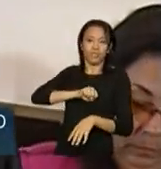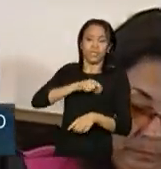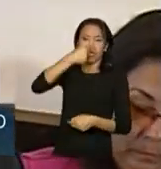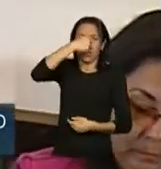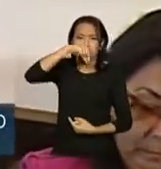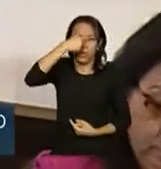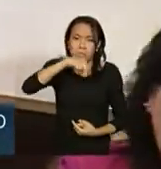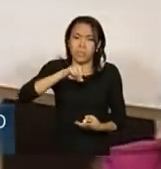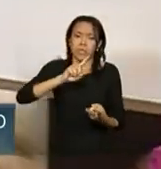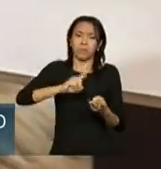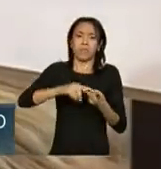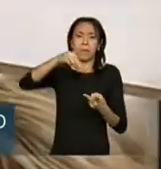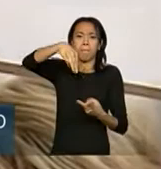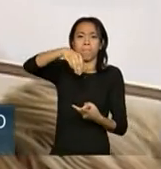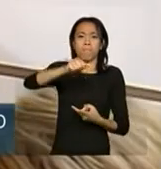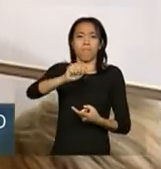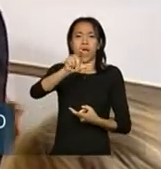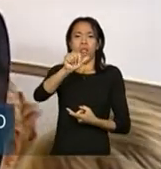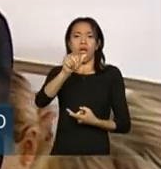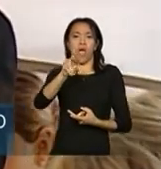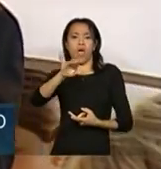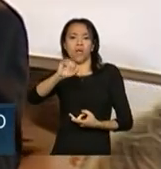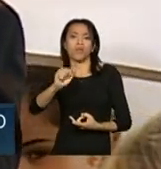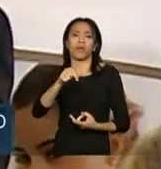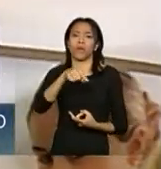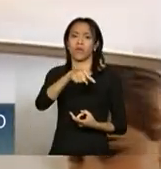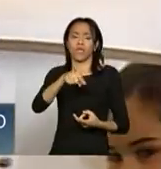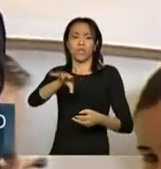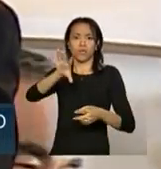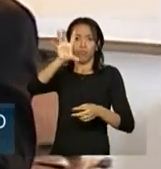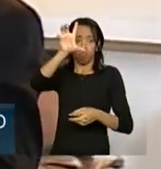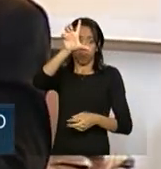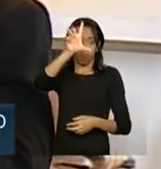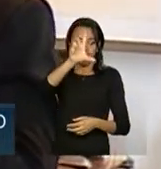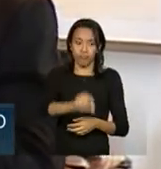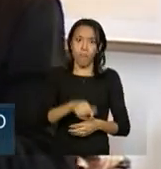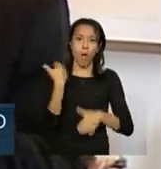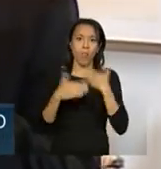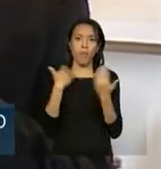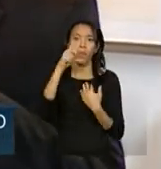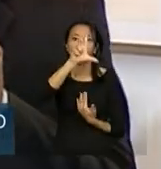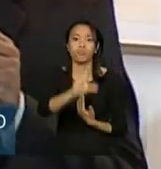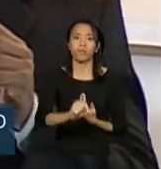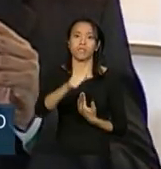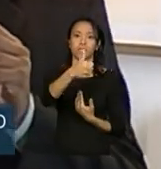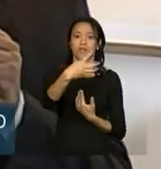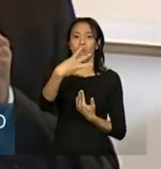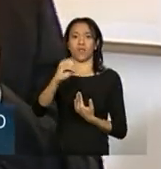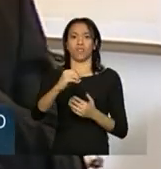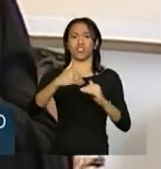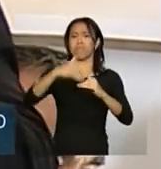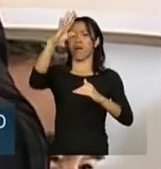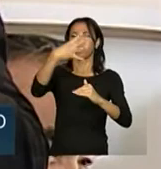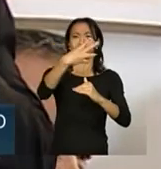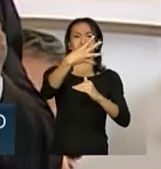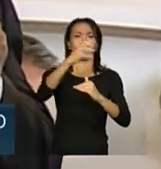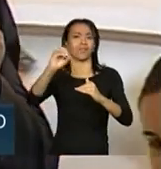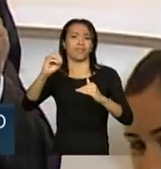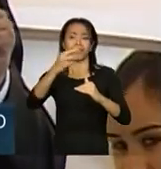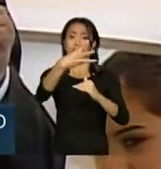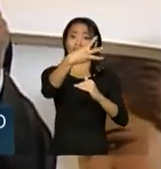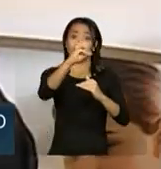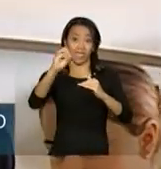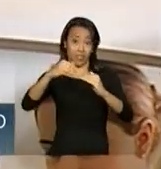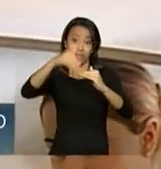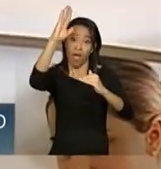gripe, malária. Eles não tinham malária. Caiu de mais de 300 para menos de 140. Aí nós entramos lá,